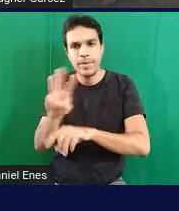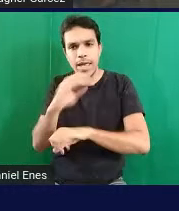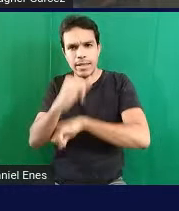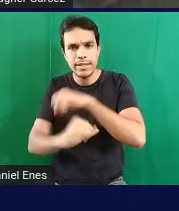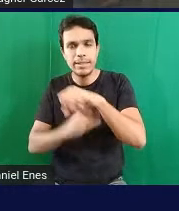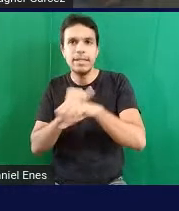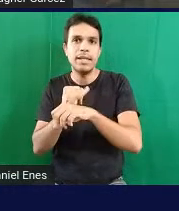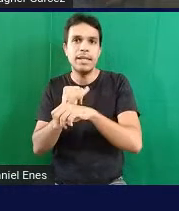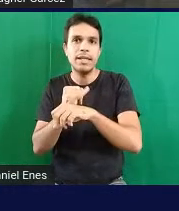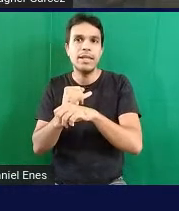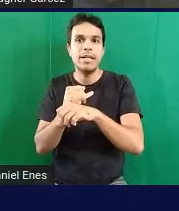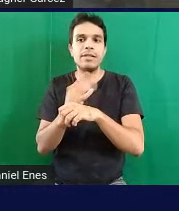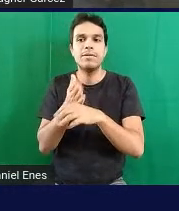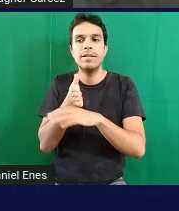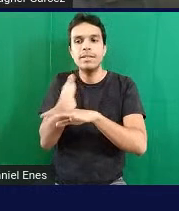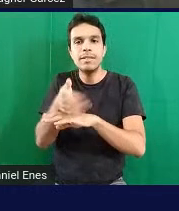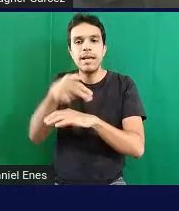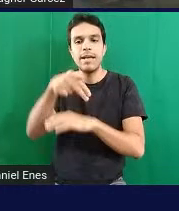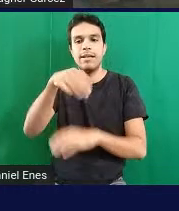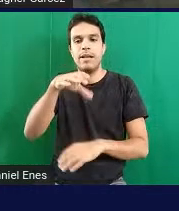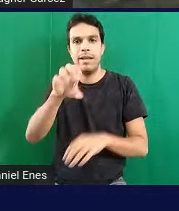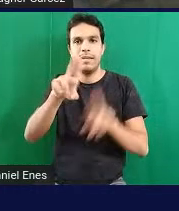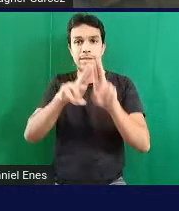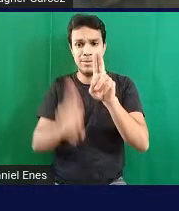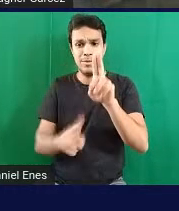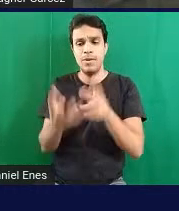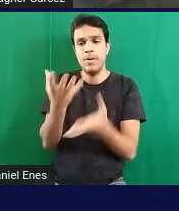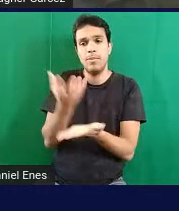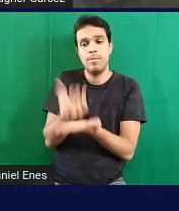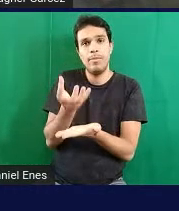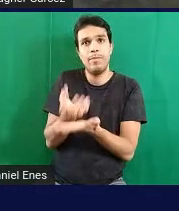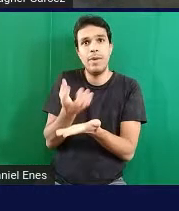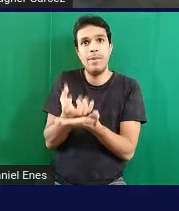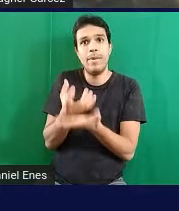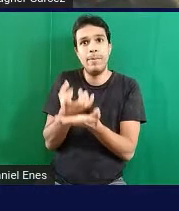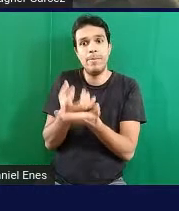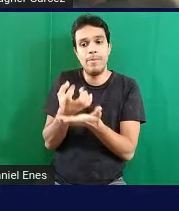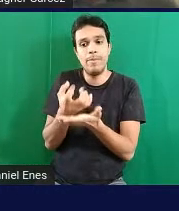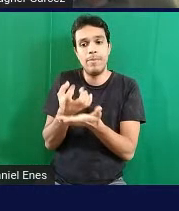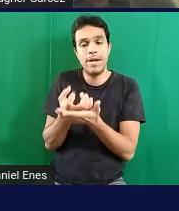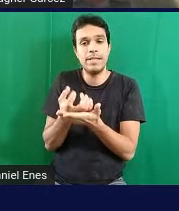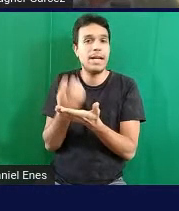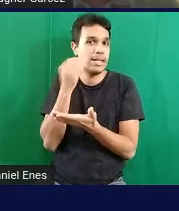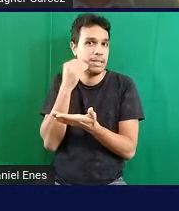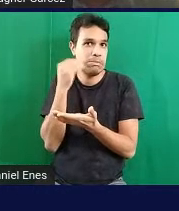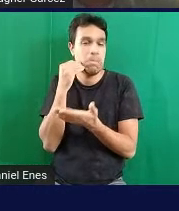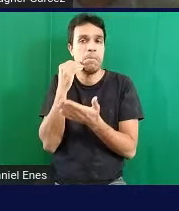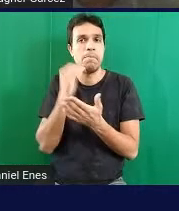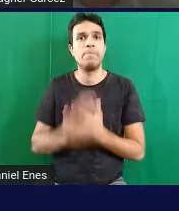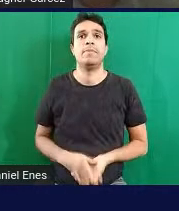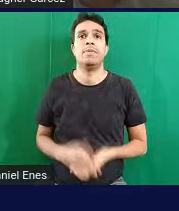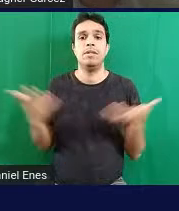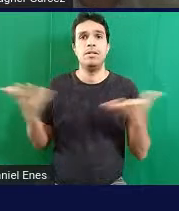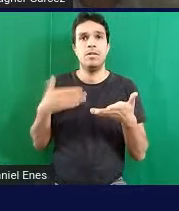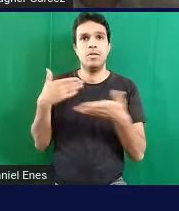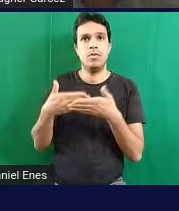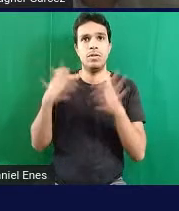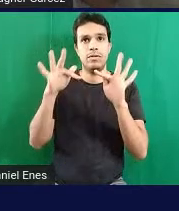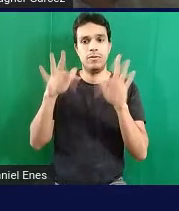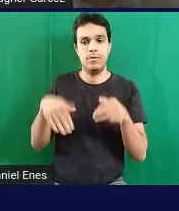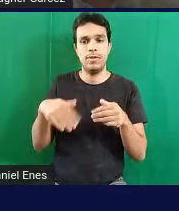para o NCE do UFRJ e você pode baixar a última versão e testar. E já caminhando agora para o final, o próximo slide.